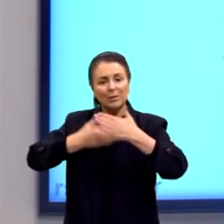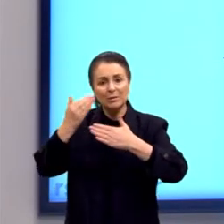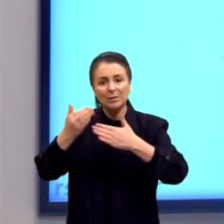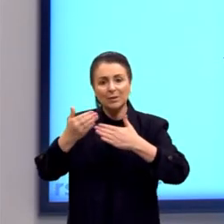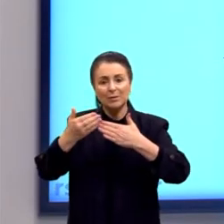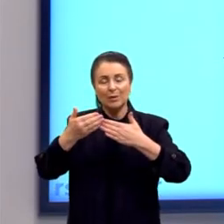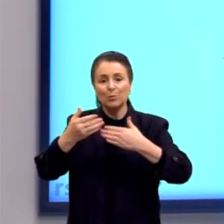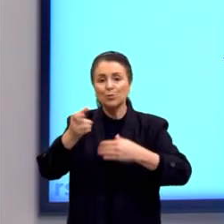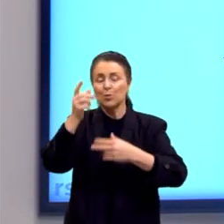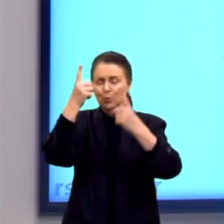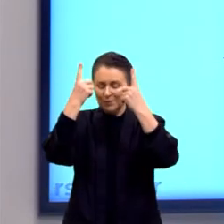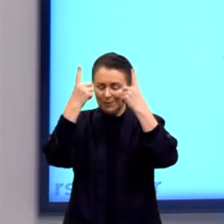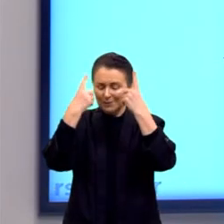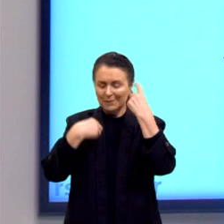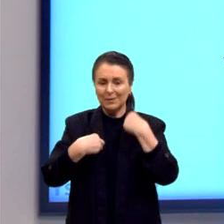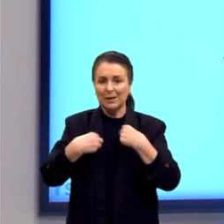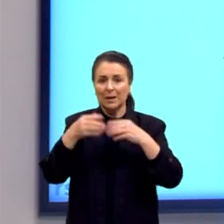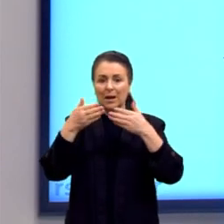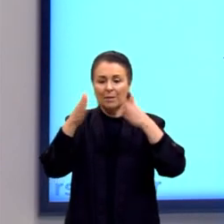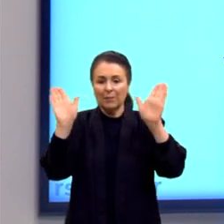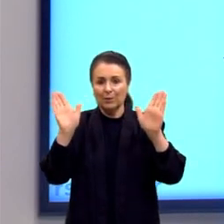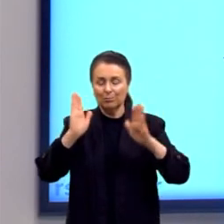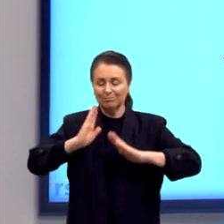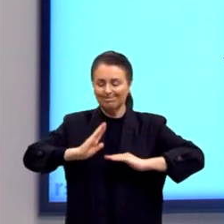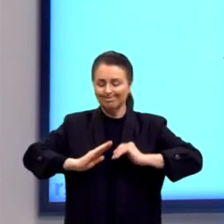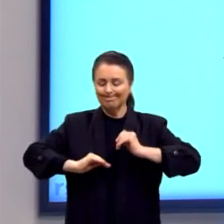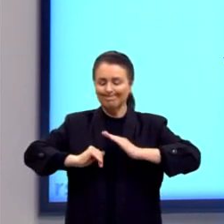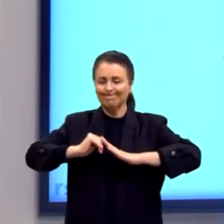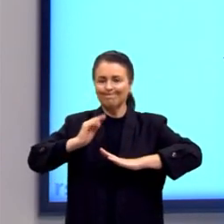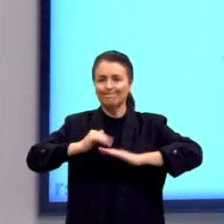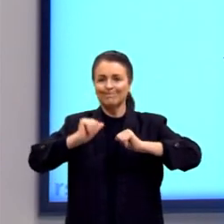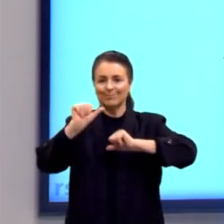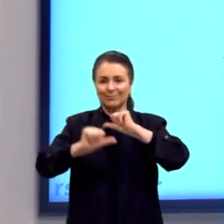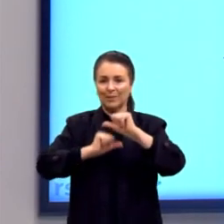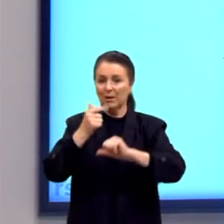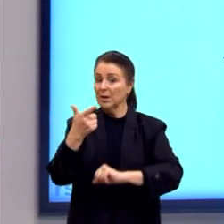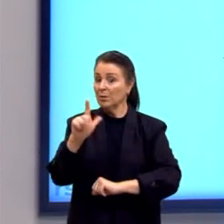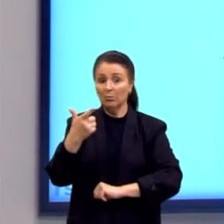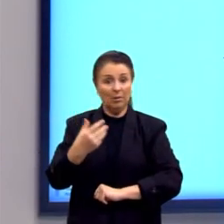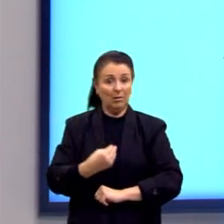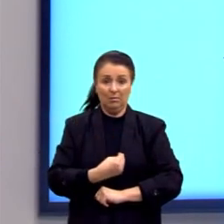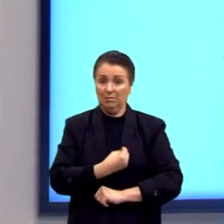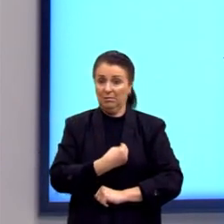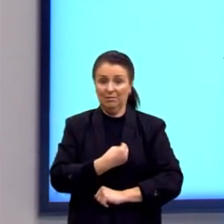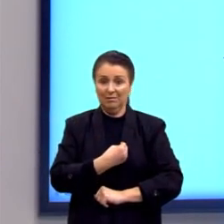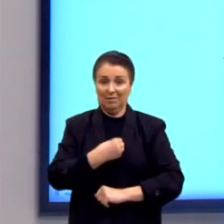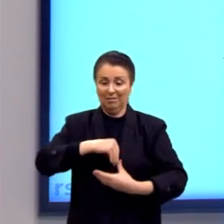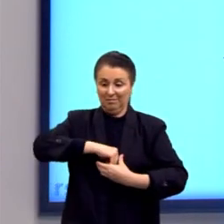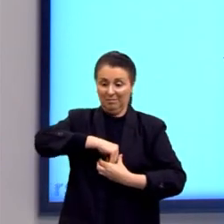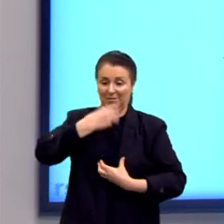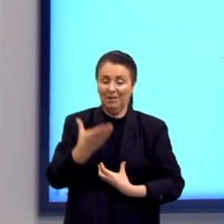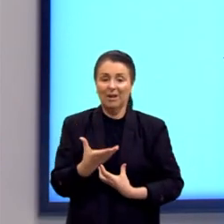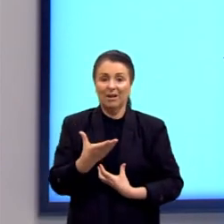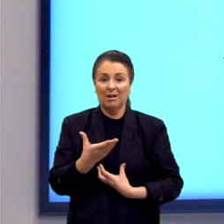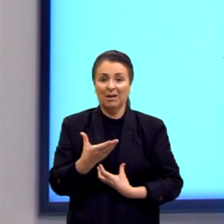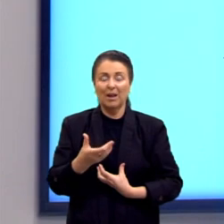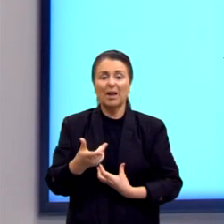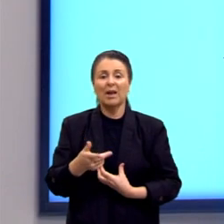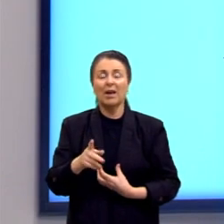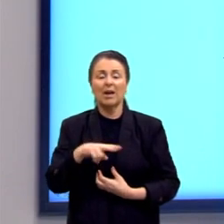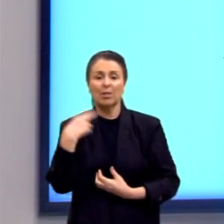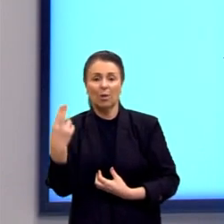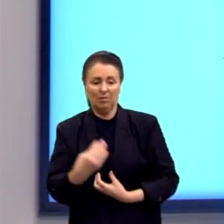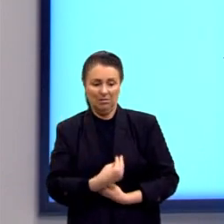em aberto. Estamos em constante construção para o Sartre e sem essência. Nós estamos aqui. É a nossa existência, o valor da nossa